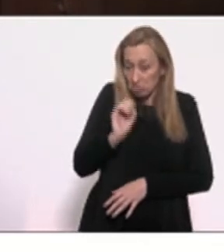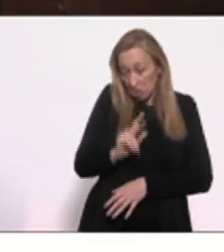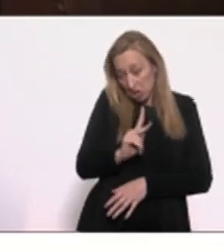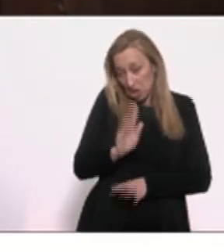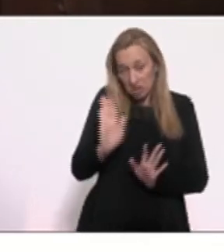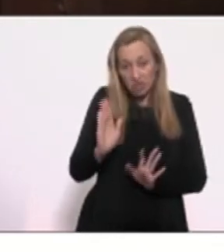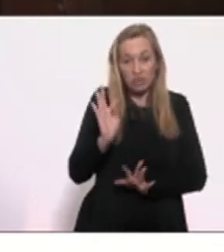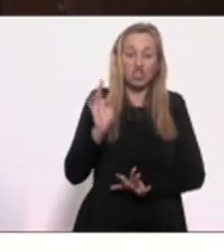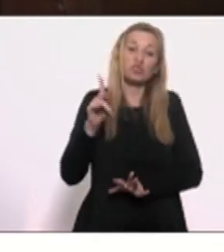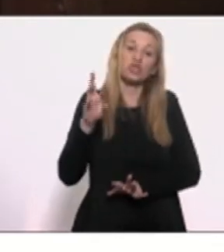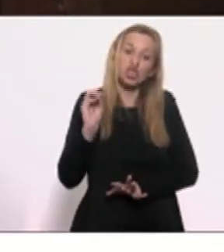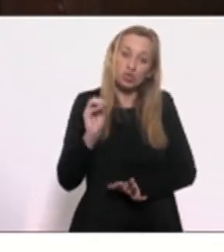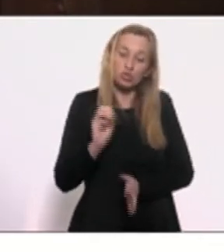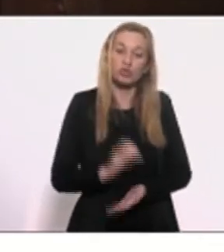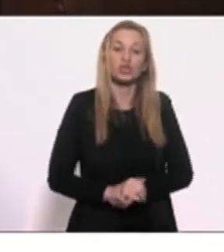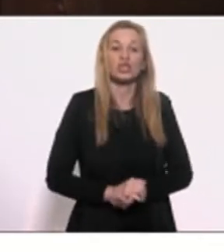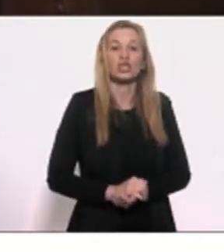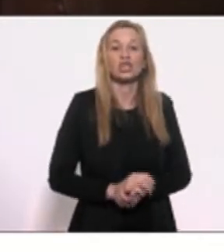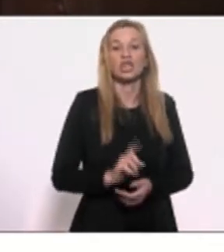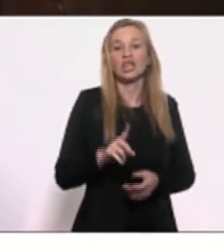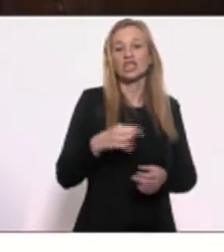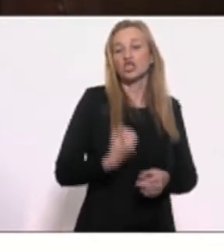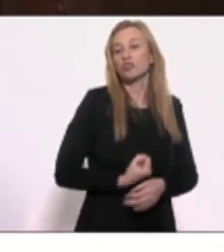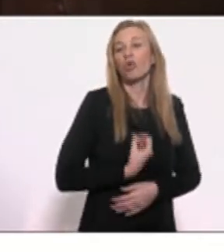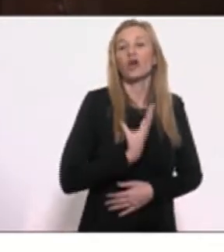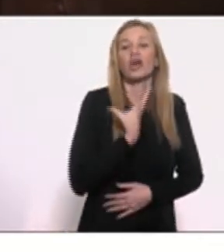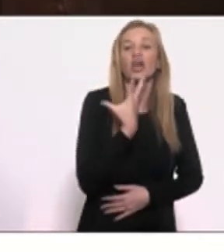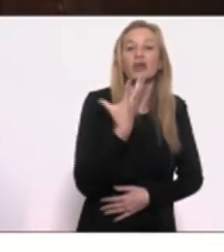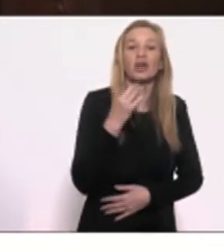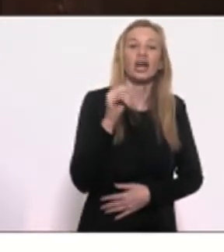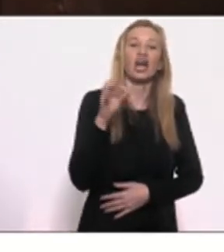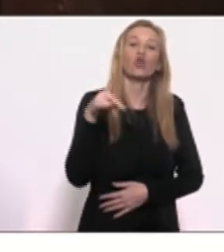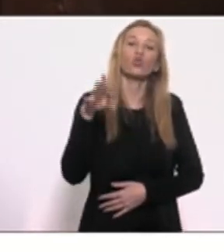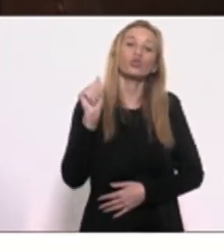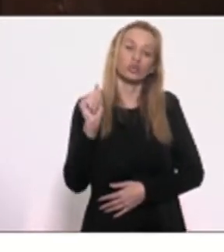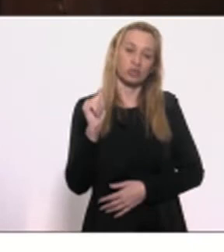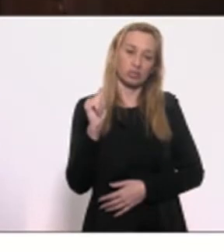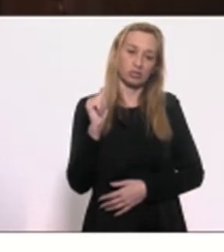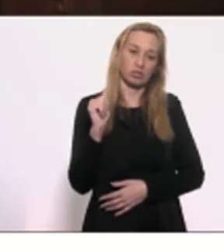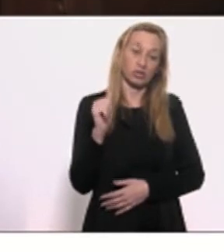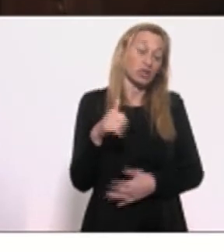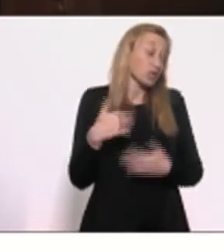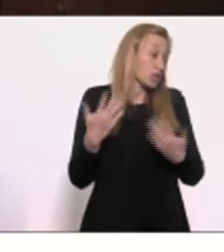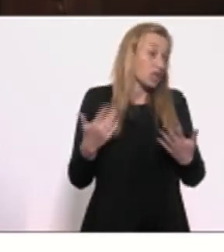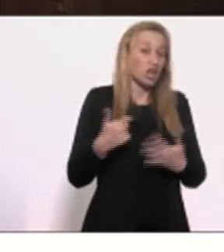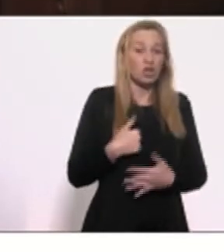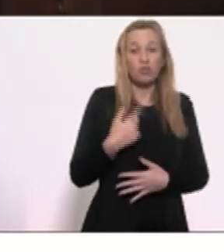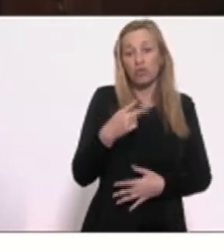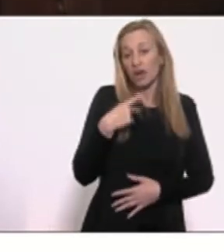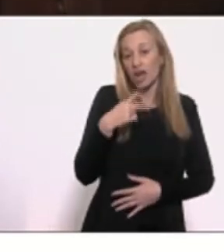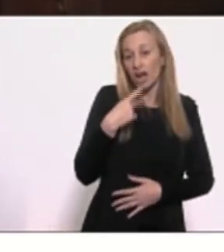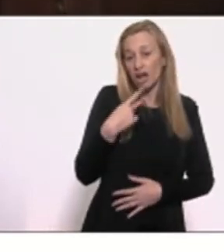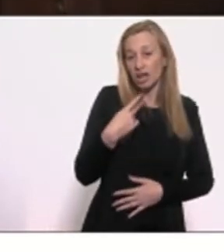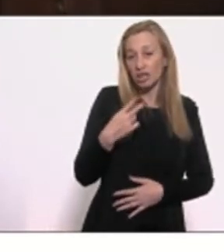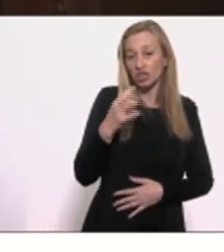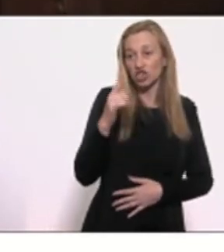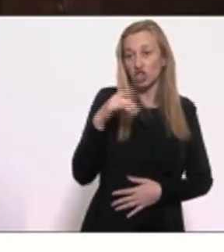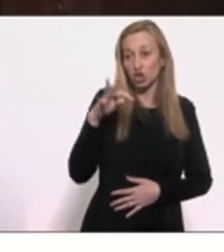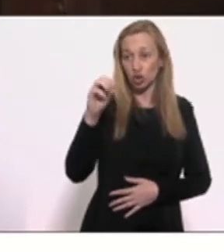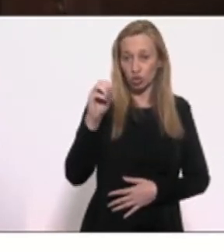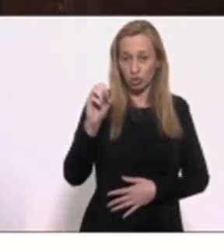vitimismo e esses poemas sobre calúnias e tudo mais, eu vou citar Churchill,